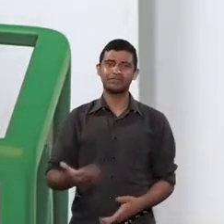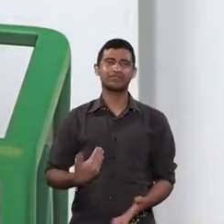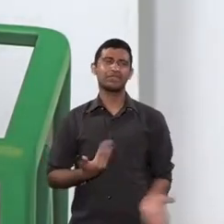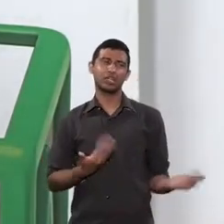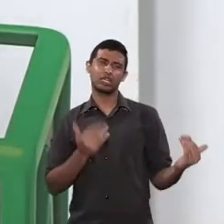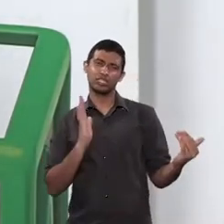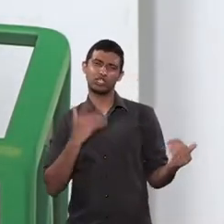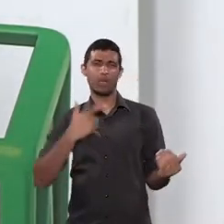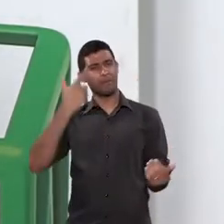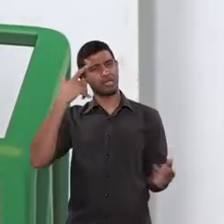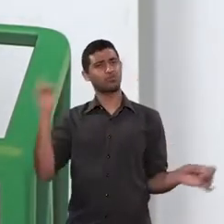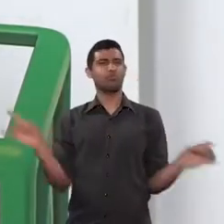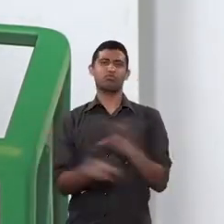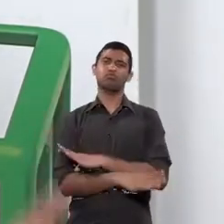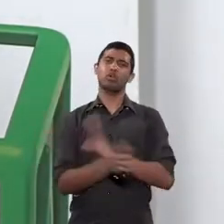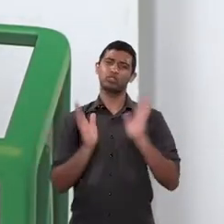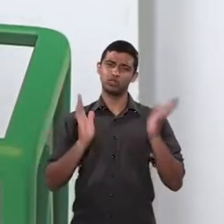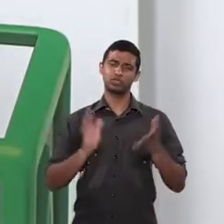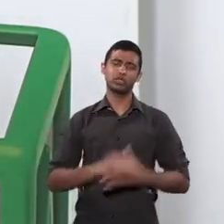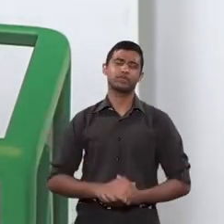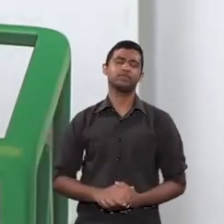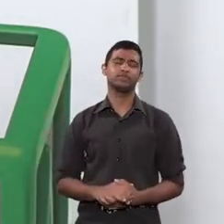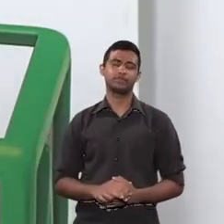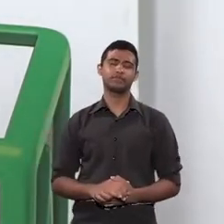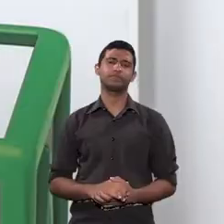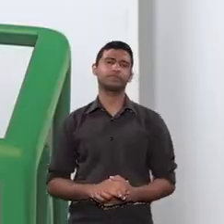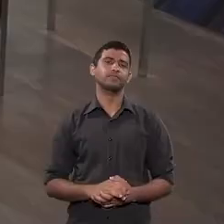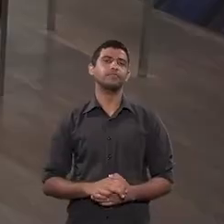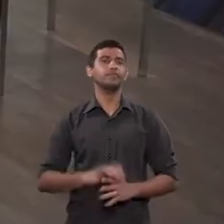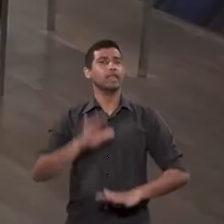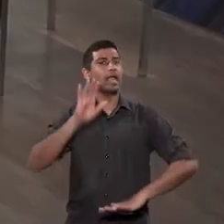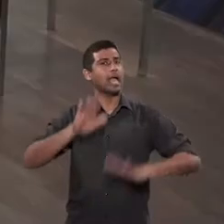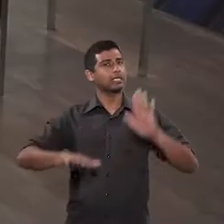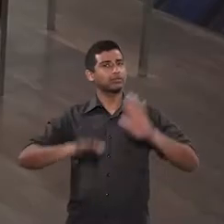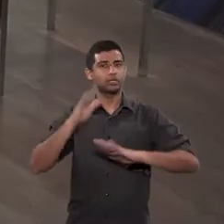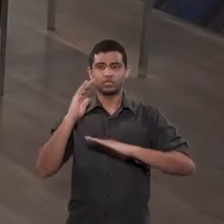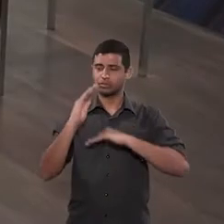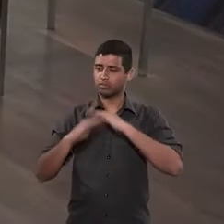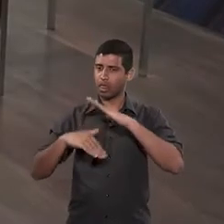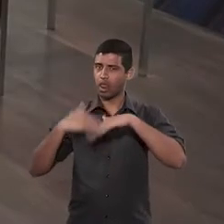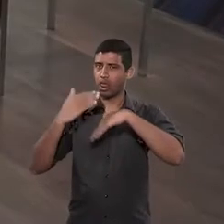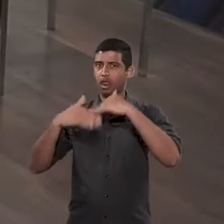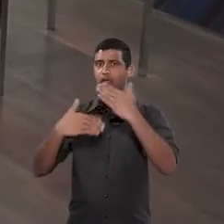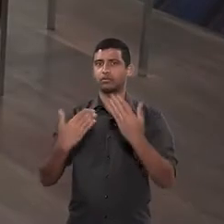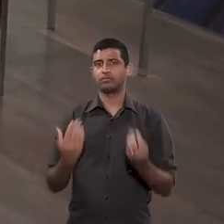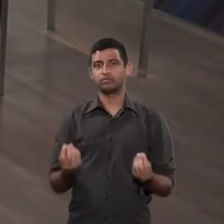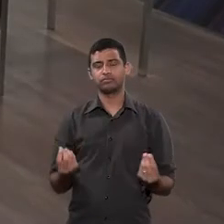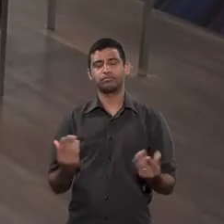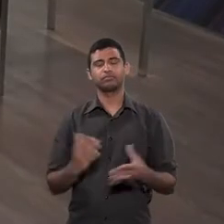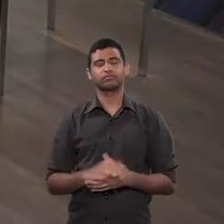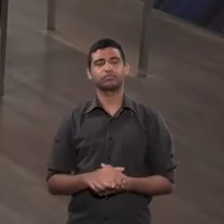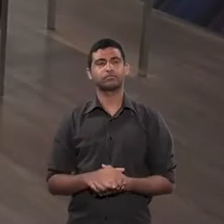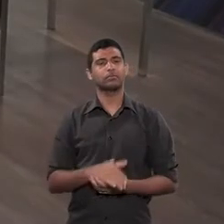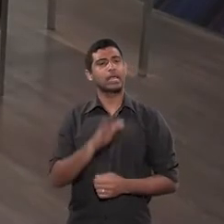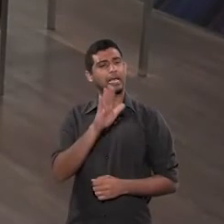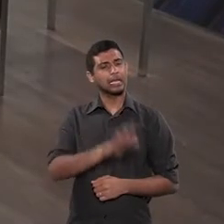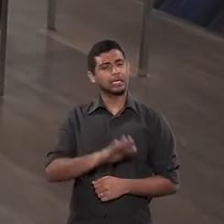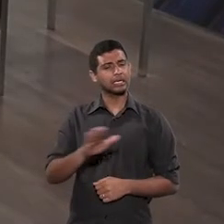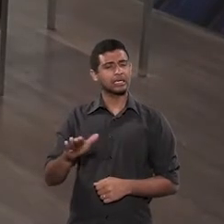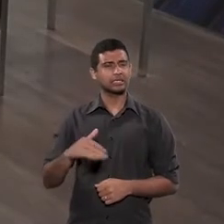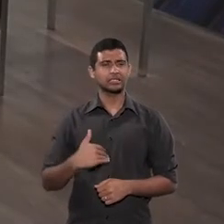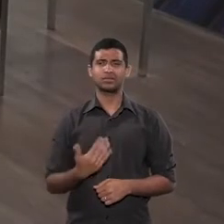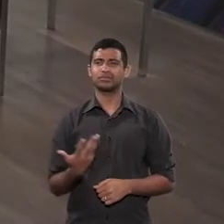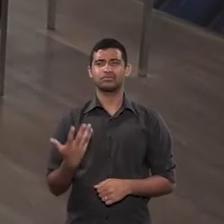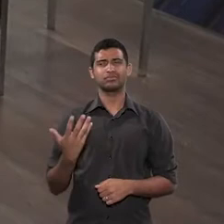A gente, os adolescentes, já tem alguma mais... Chega ao ponto, se isso é sistemático, da criança